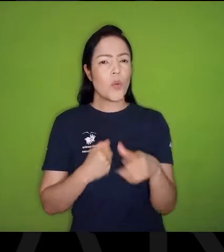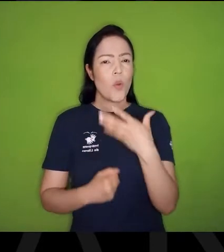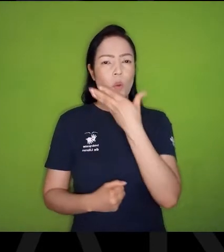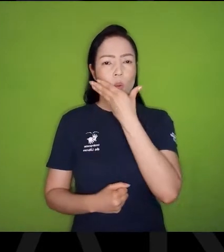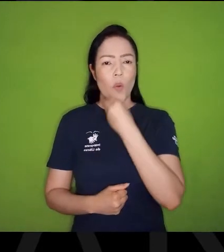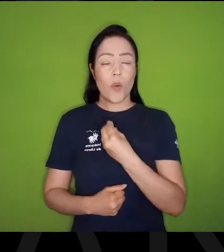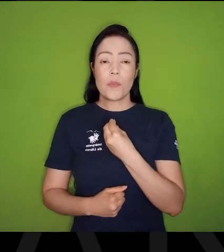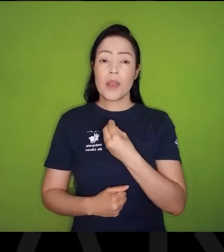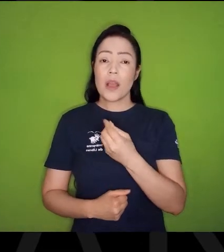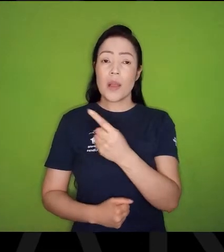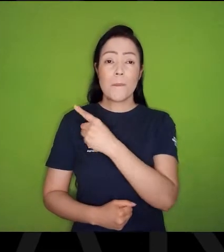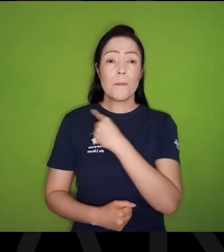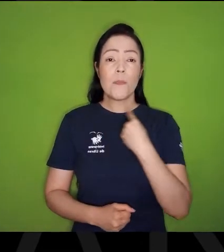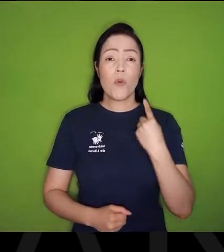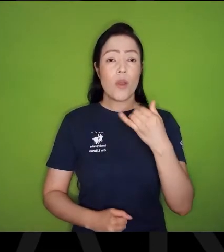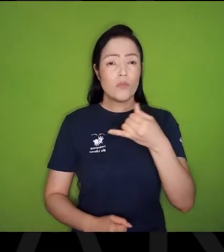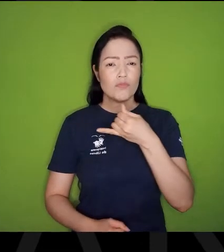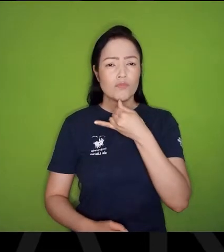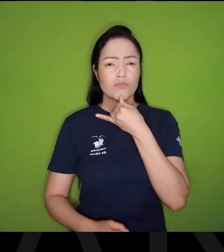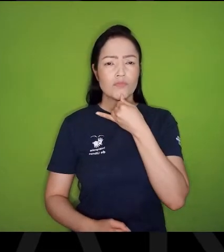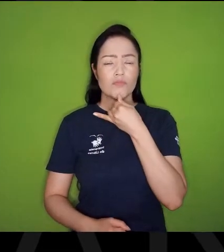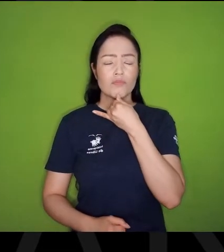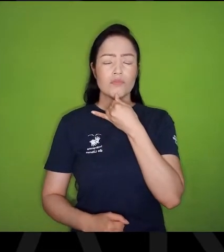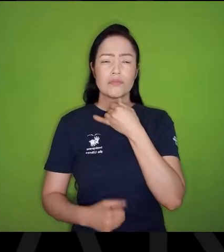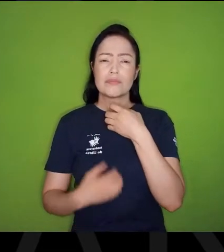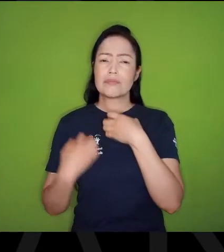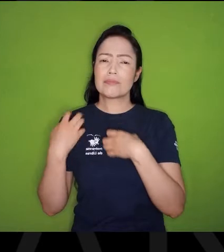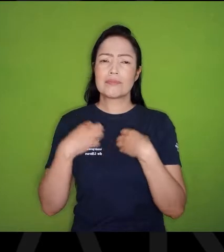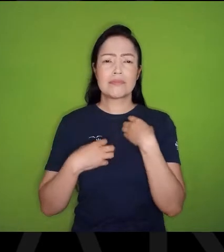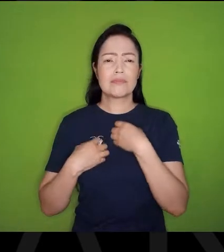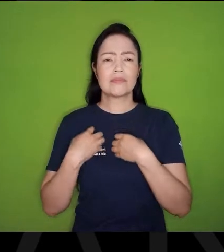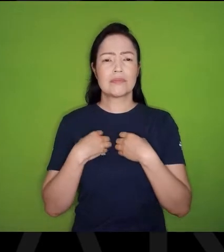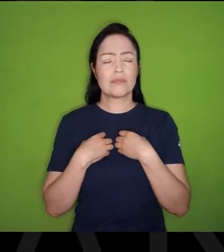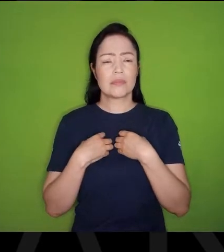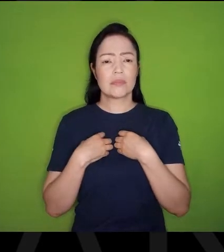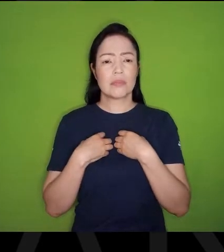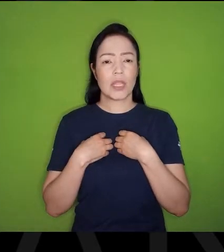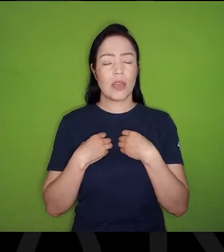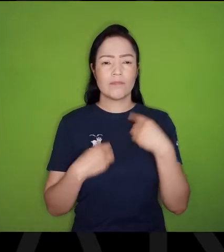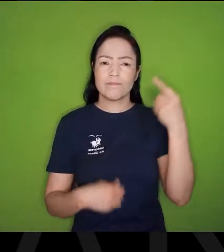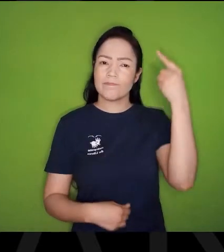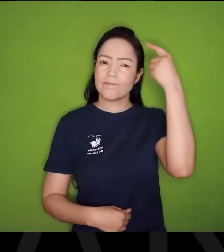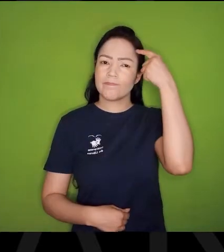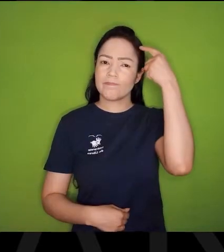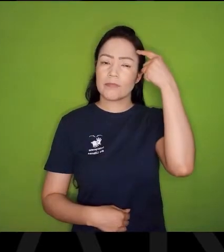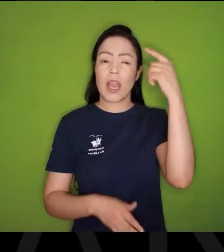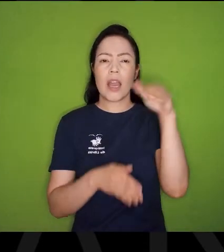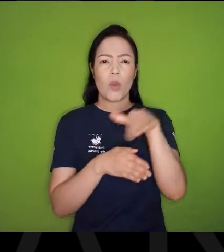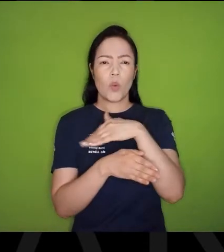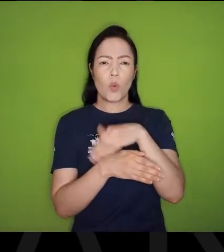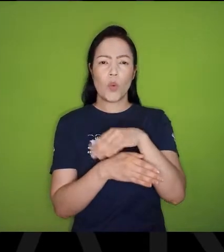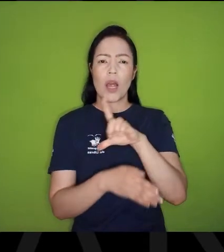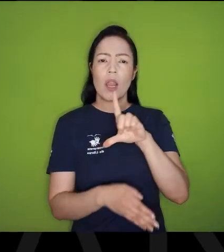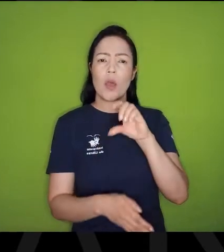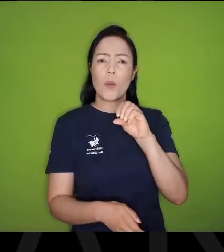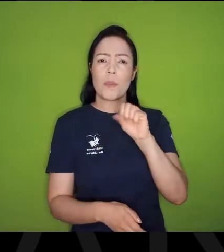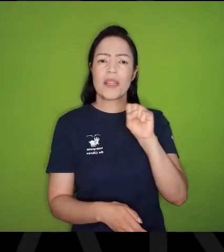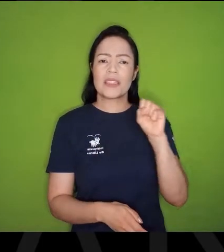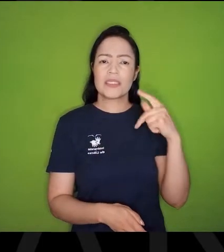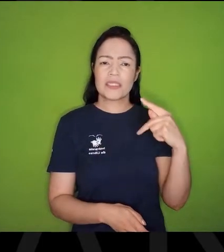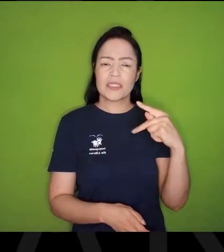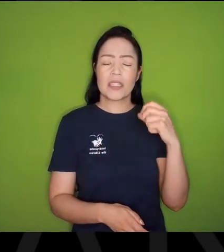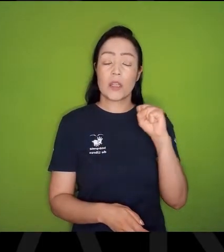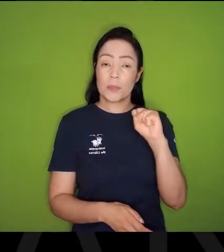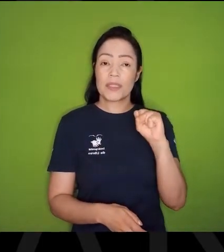morreu Triste e angustiado Na Rua Lopes Chaves? Aí eu fiquei com essa Rua Lopes Chaves no juízo, Fiquei sabendo que era aqui na Barra